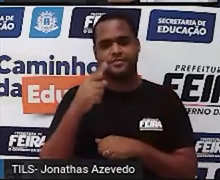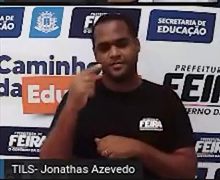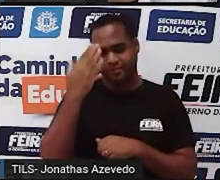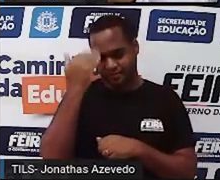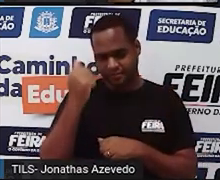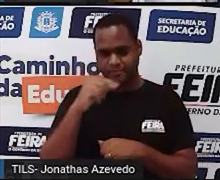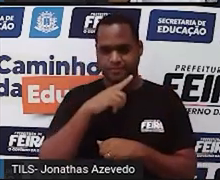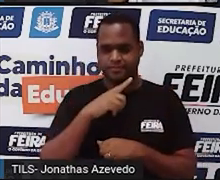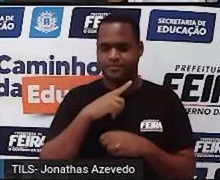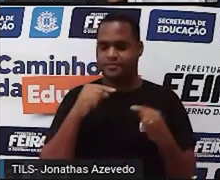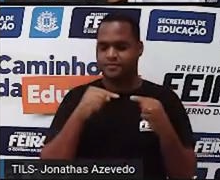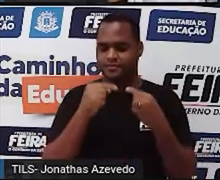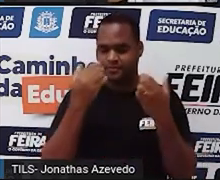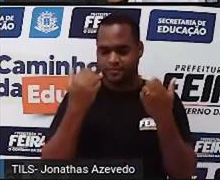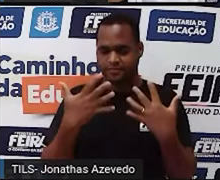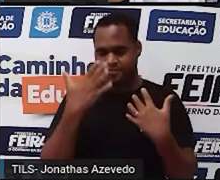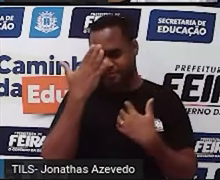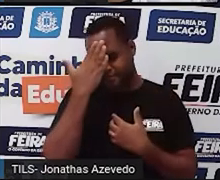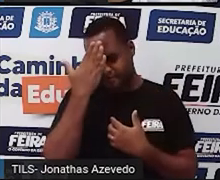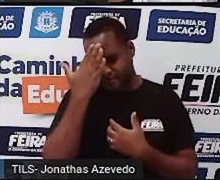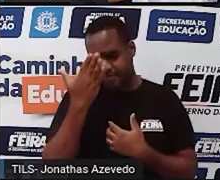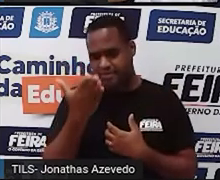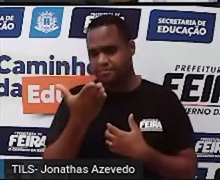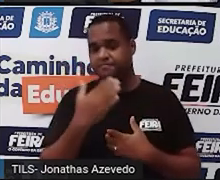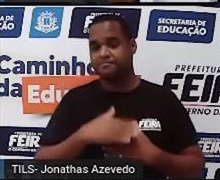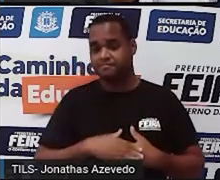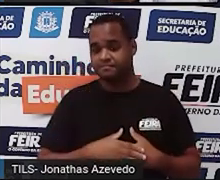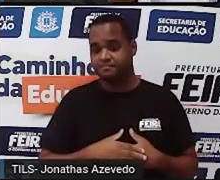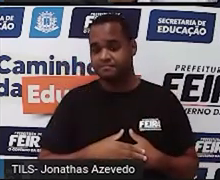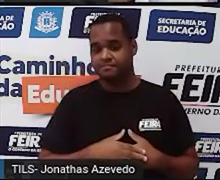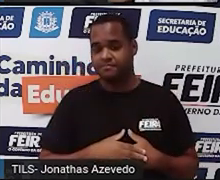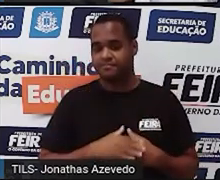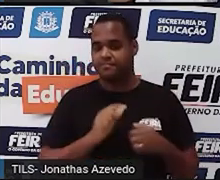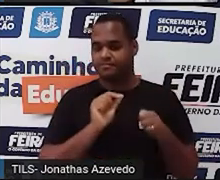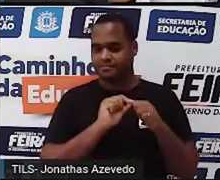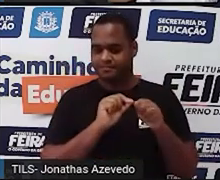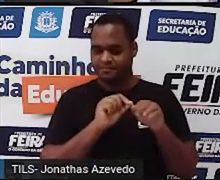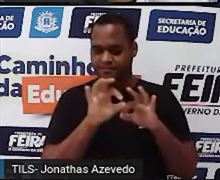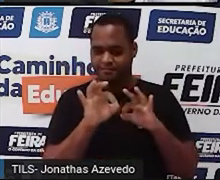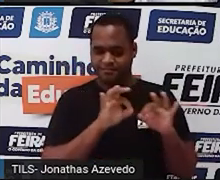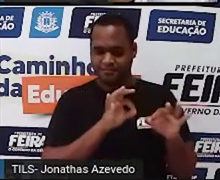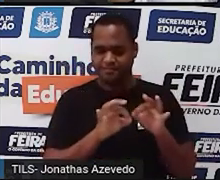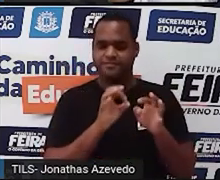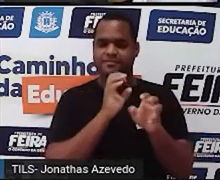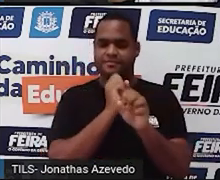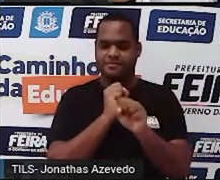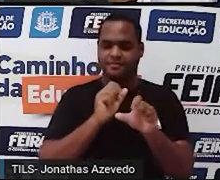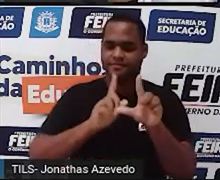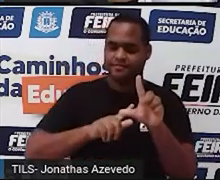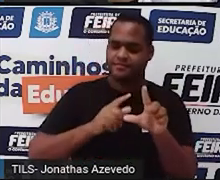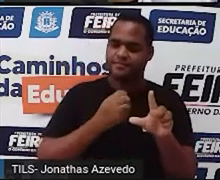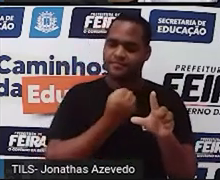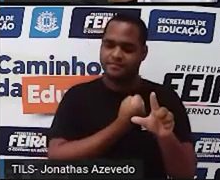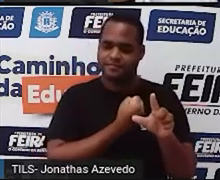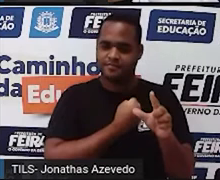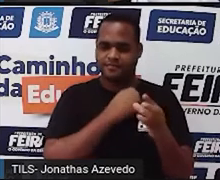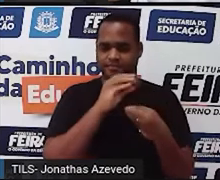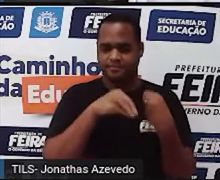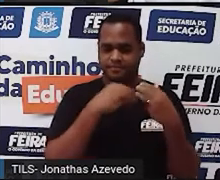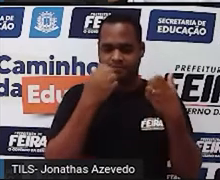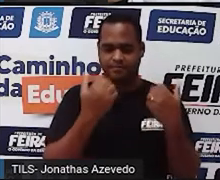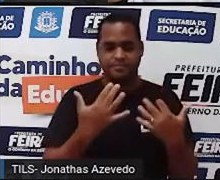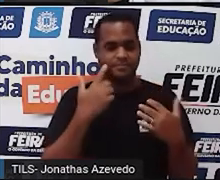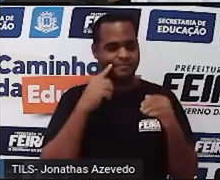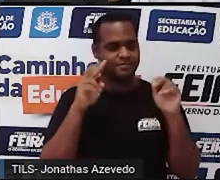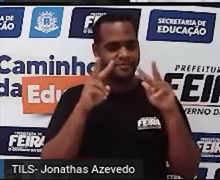aqui a gente vai sim fazer cálculos que envolvem letra, né? Para chegar no